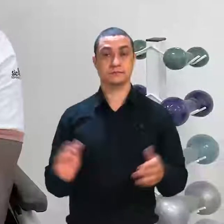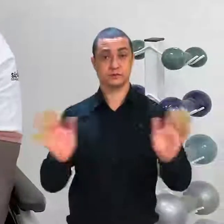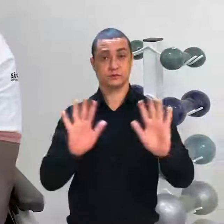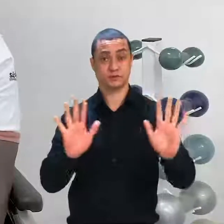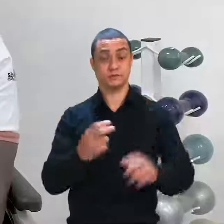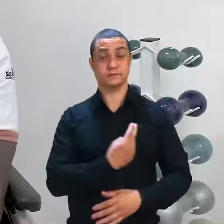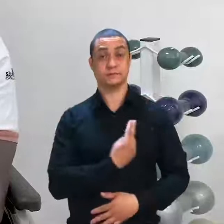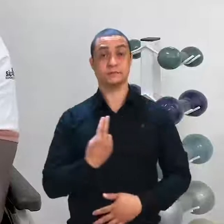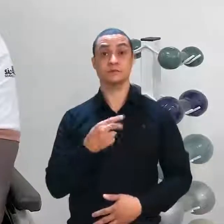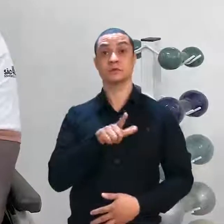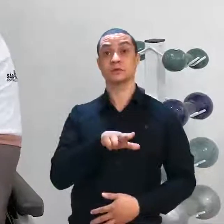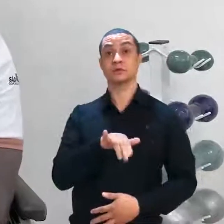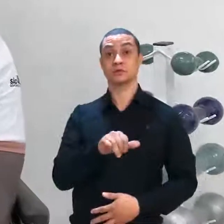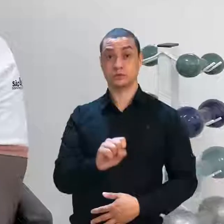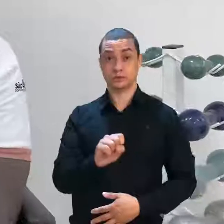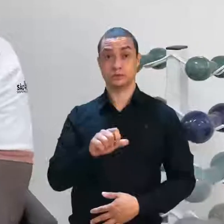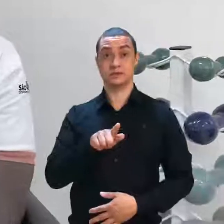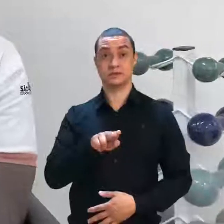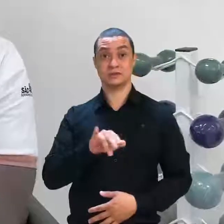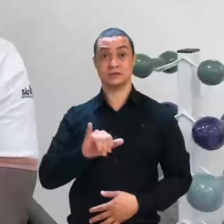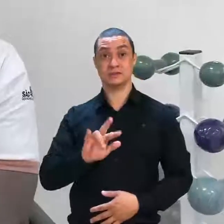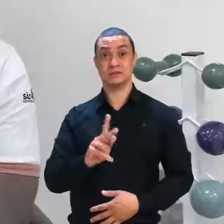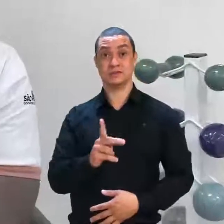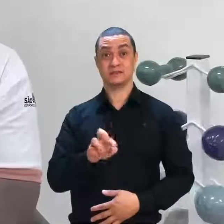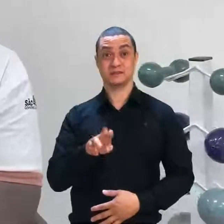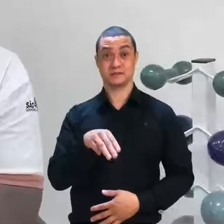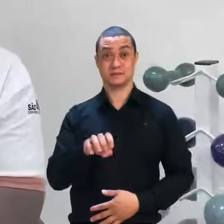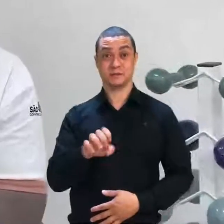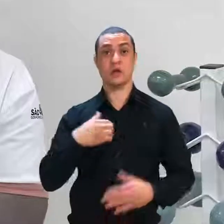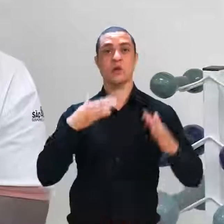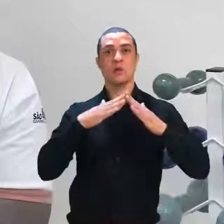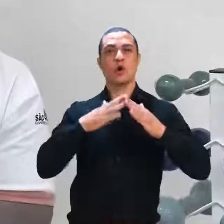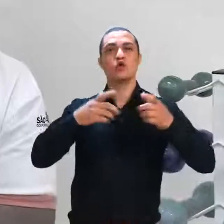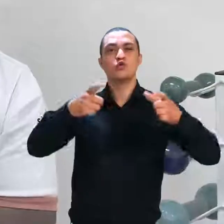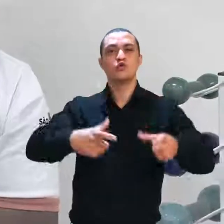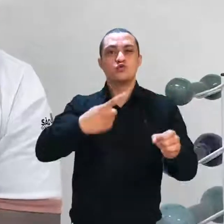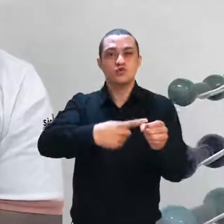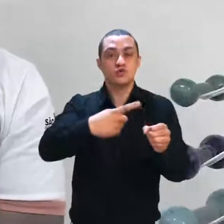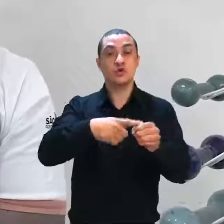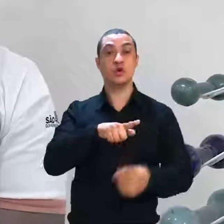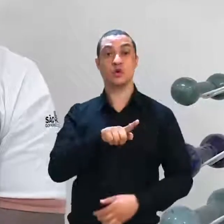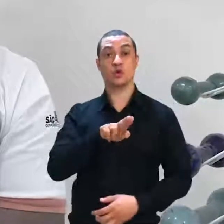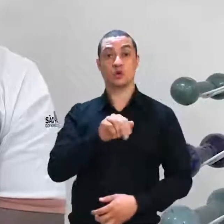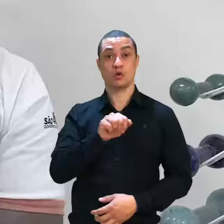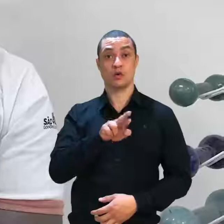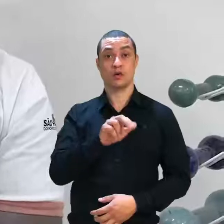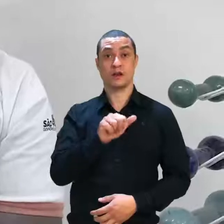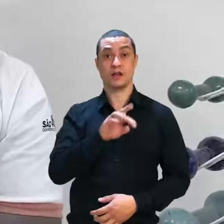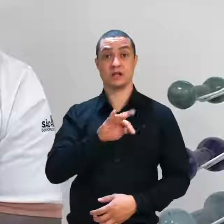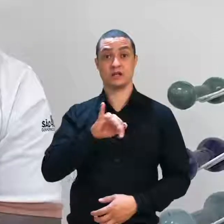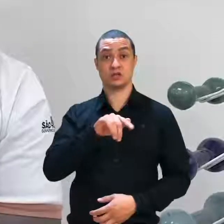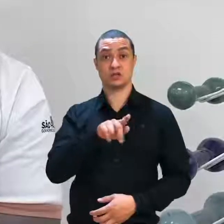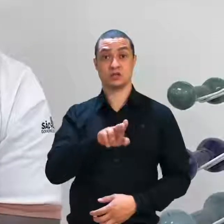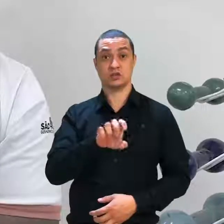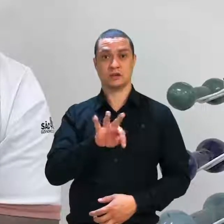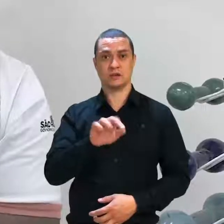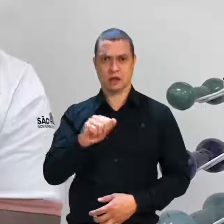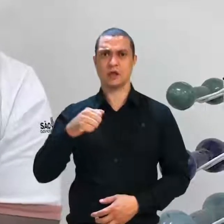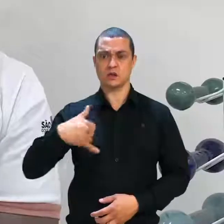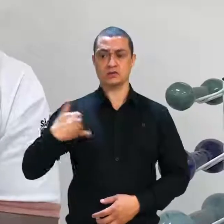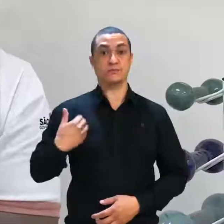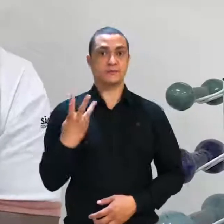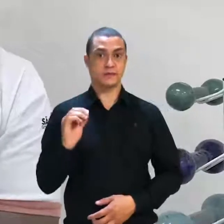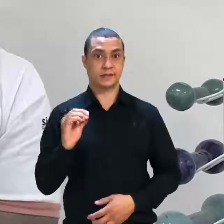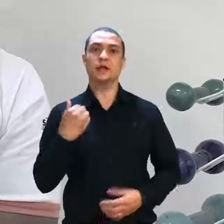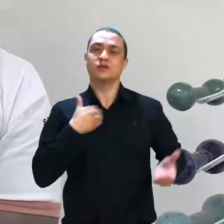Oi, meu nome é Luiz Guilherme, eu sou da cidade de Guaratinguetá, tenho 30 anos e sou casado, tenho uma filha de 7